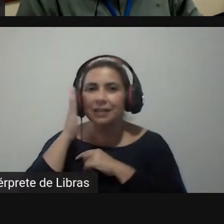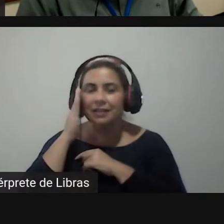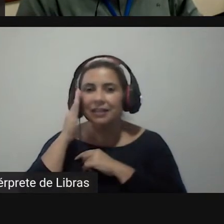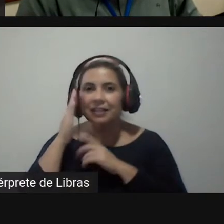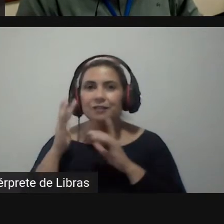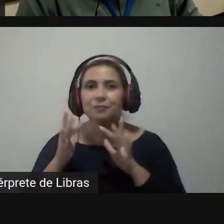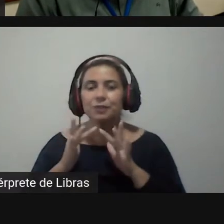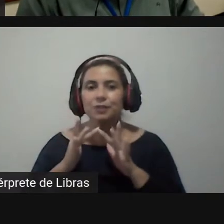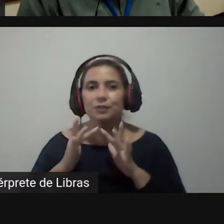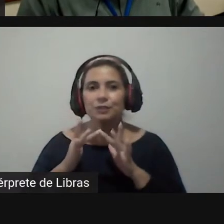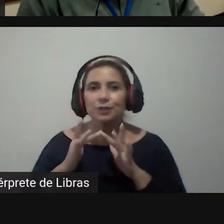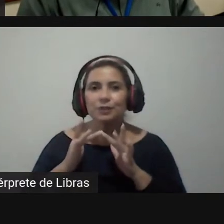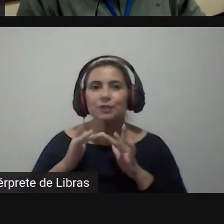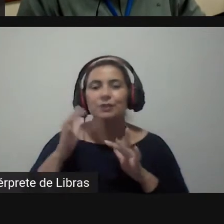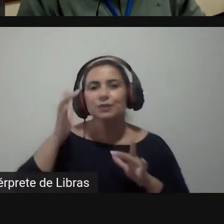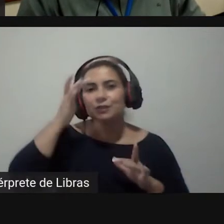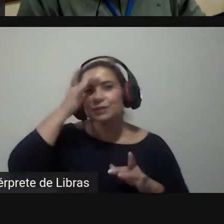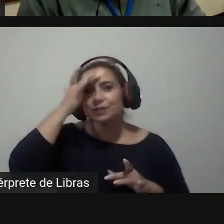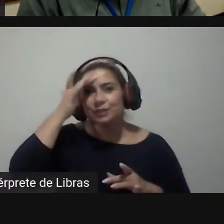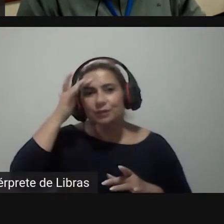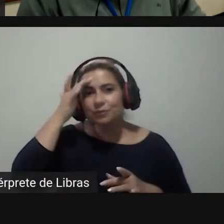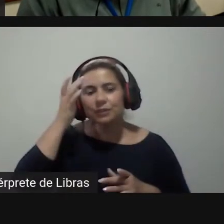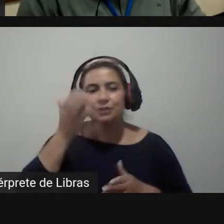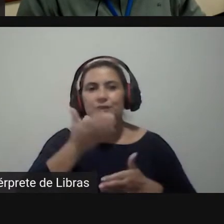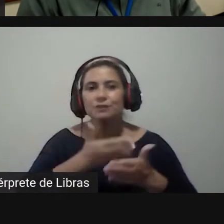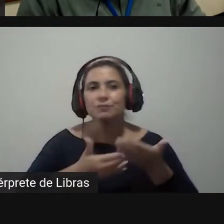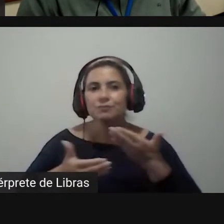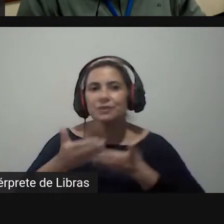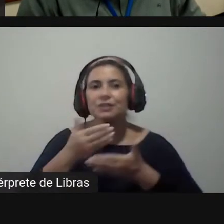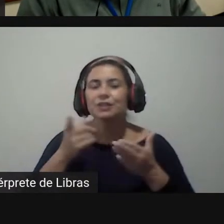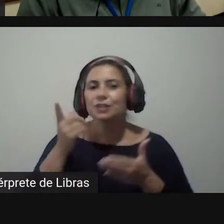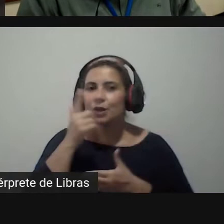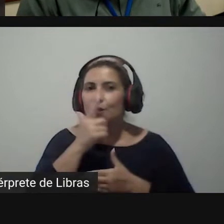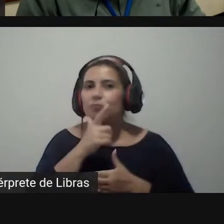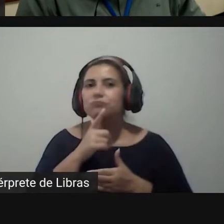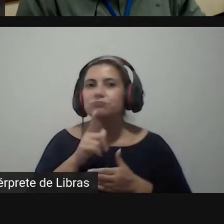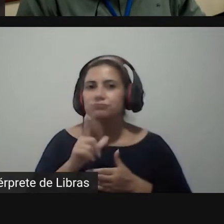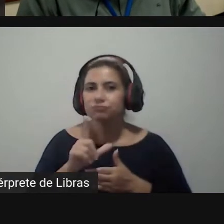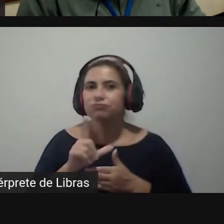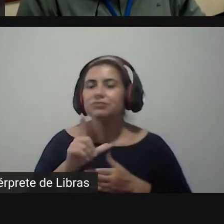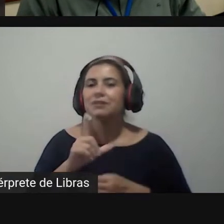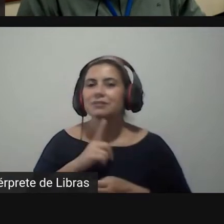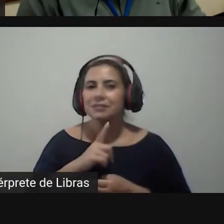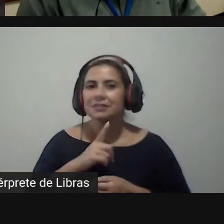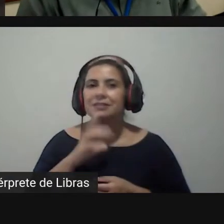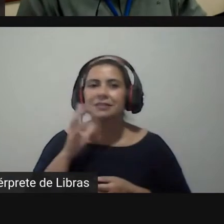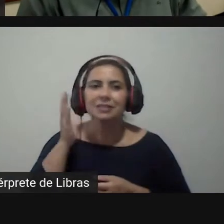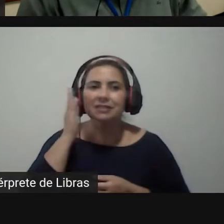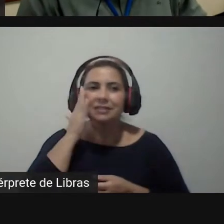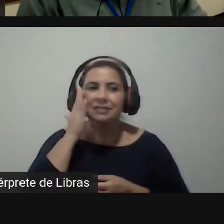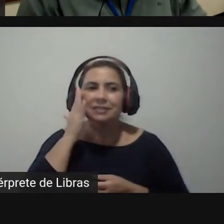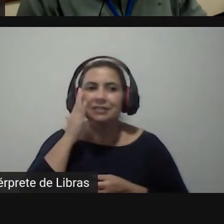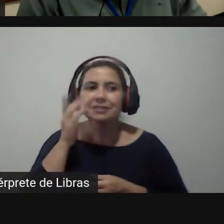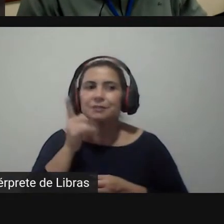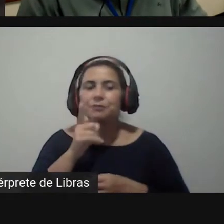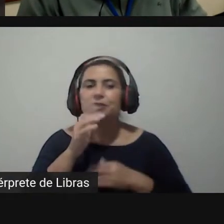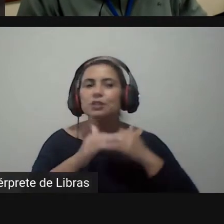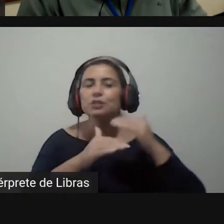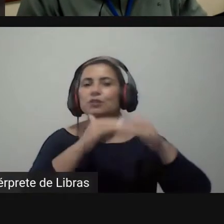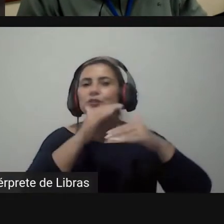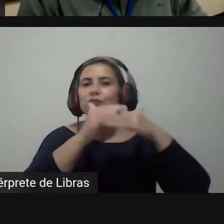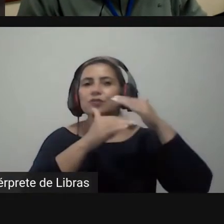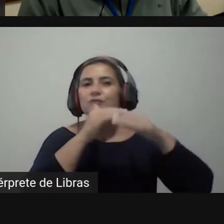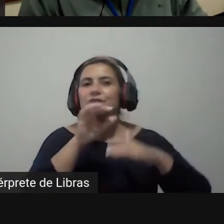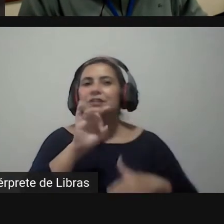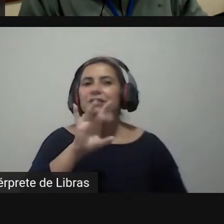da equipe das pessoas da equipe o gestor consegue ter uma noção do desempenho de cada um mas